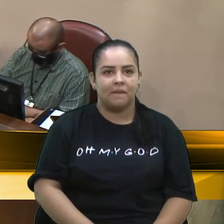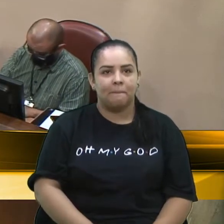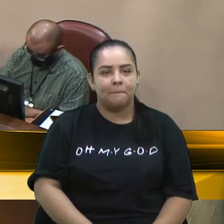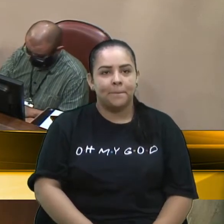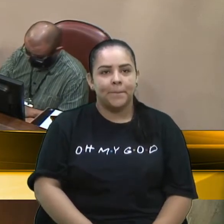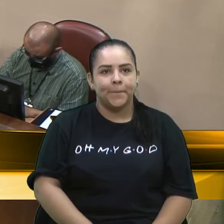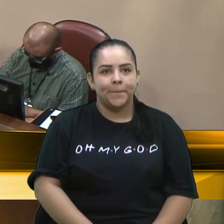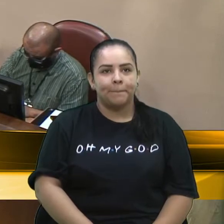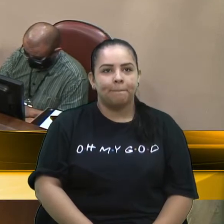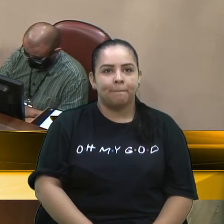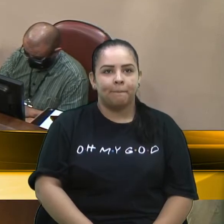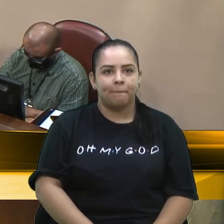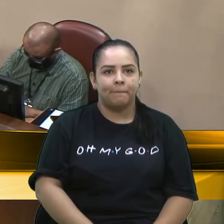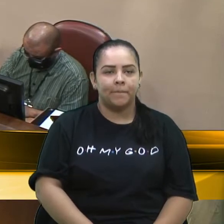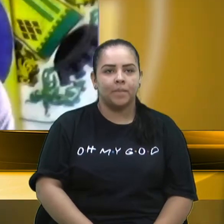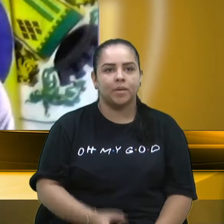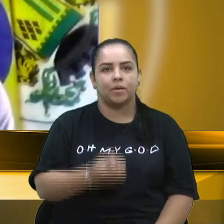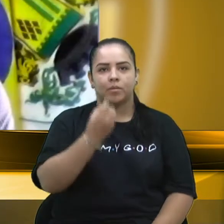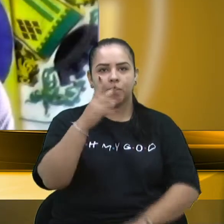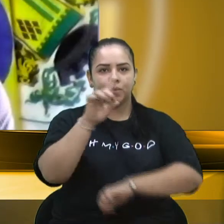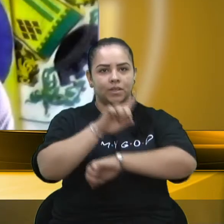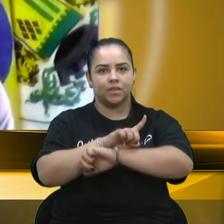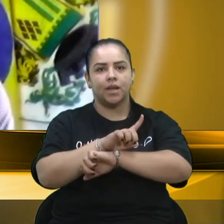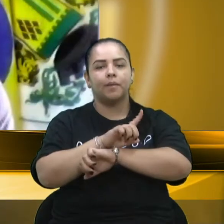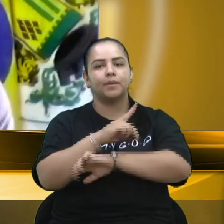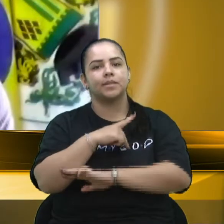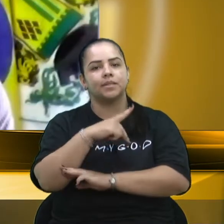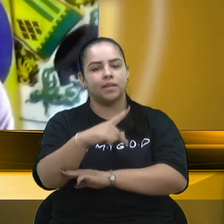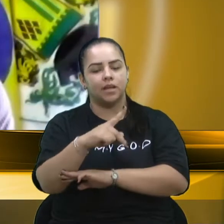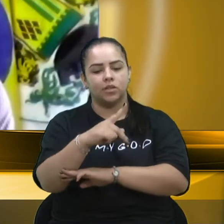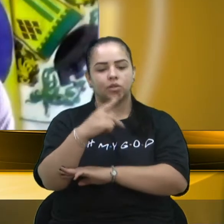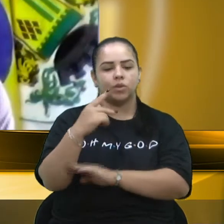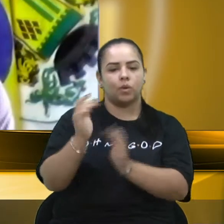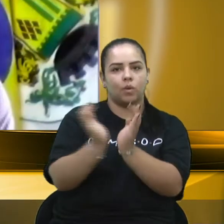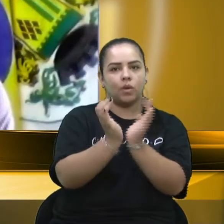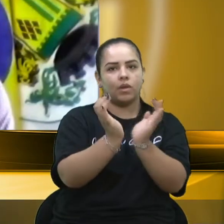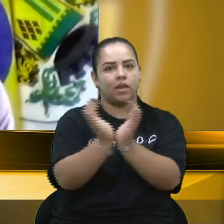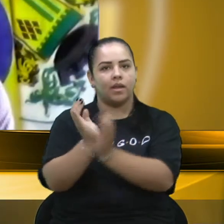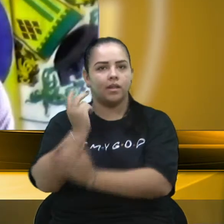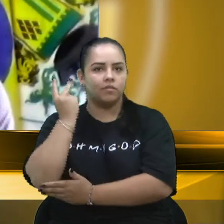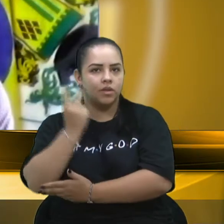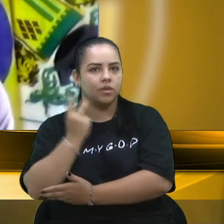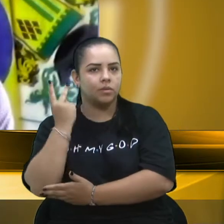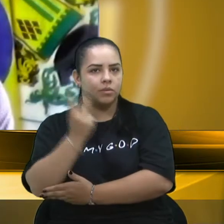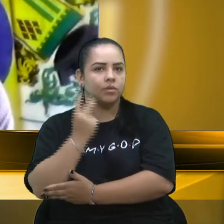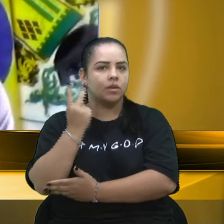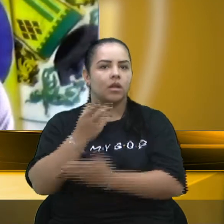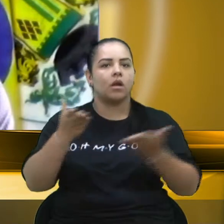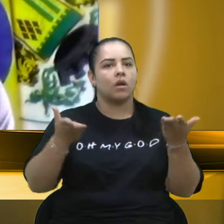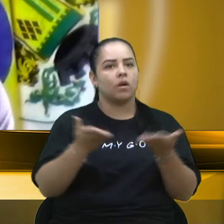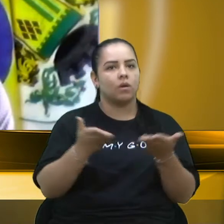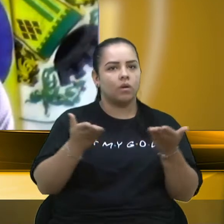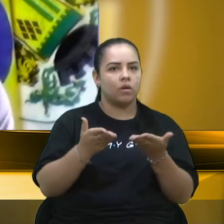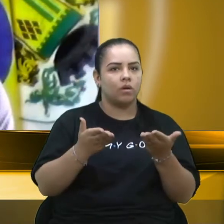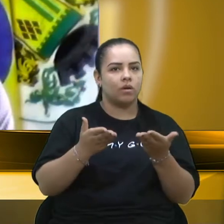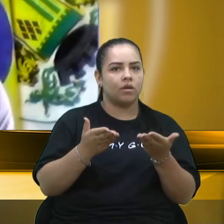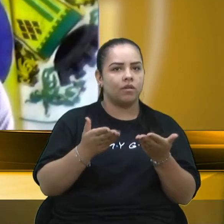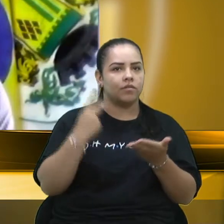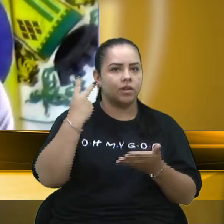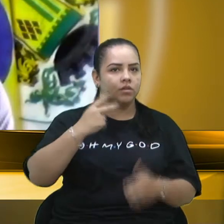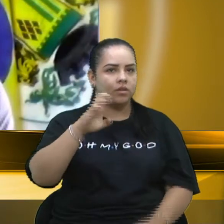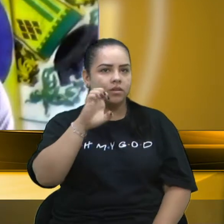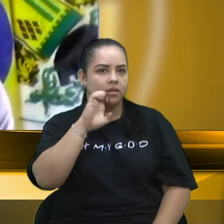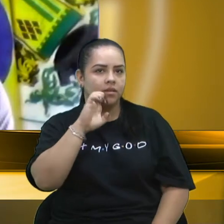Bom dia, senhor presidente, senhoras e senhores vereadores, eu vou ceder o meu espaço a vereadora Estela Balardim.